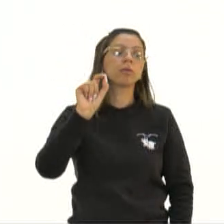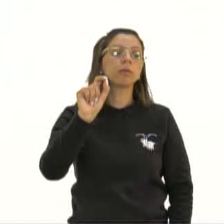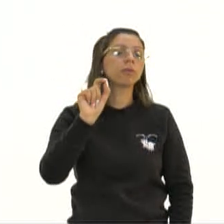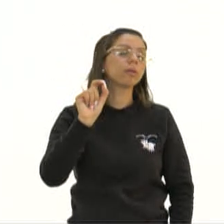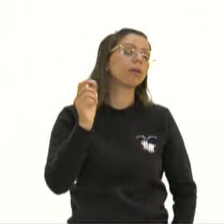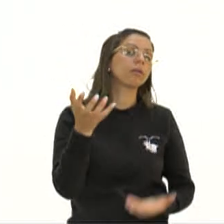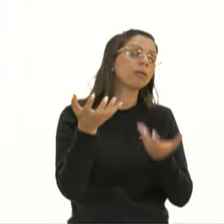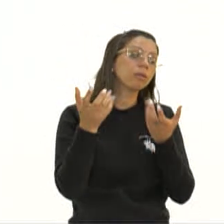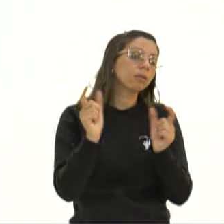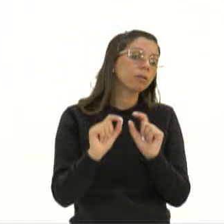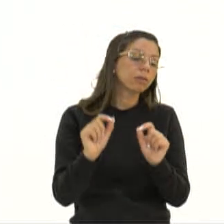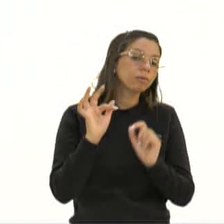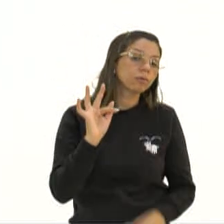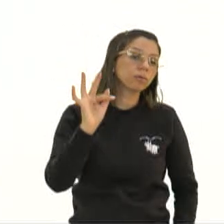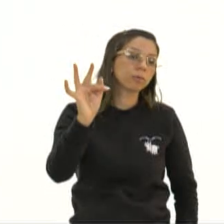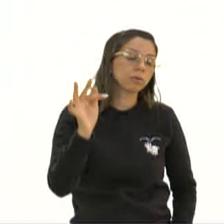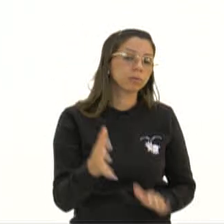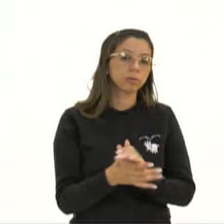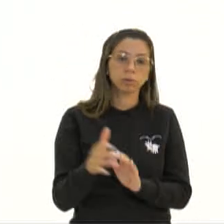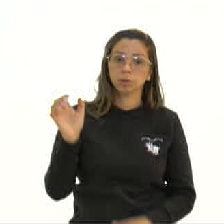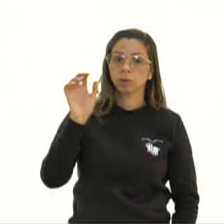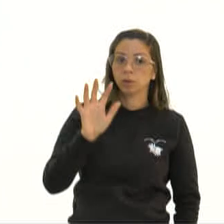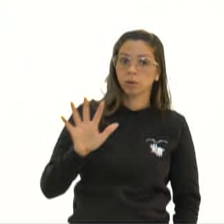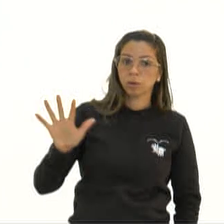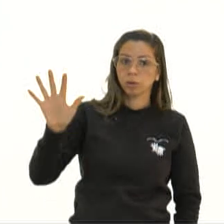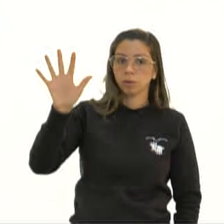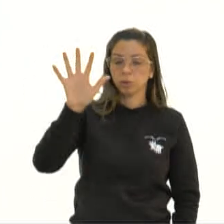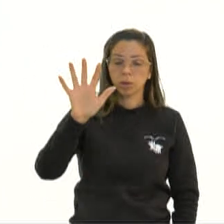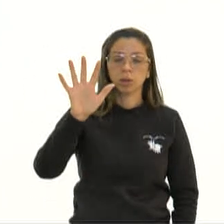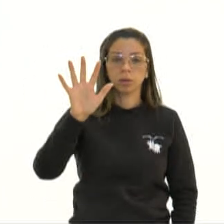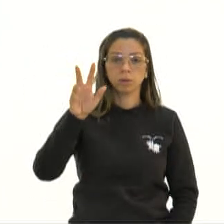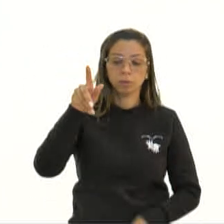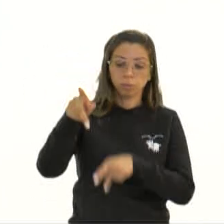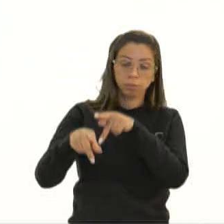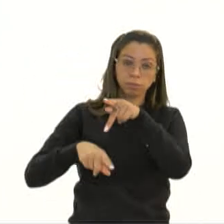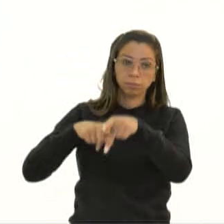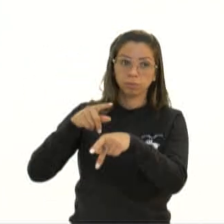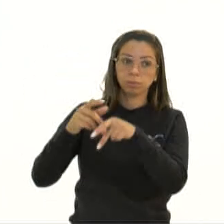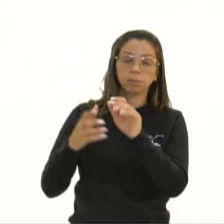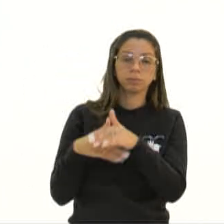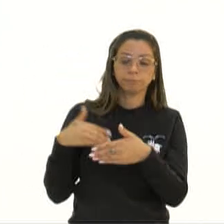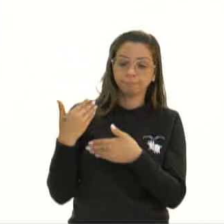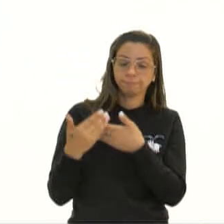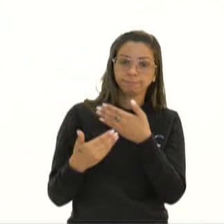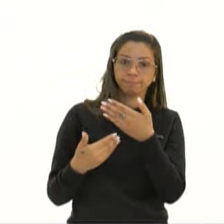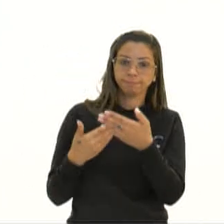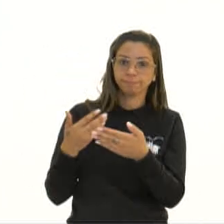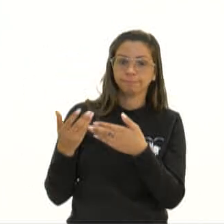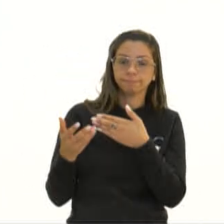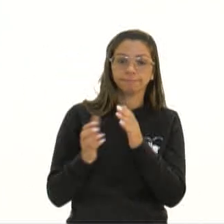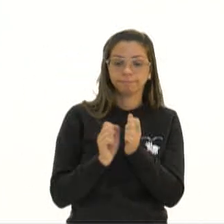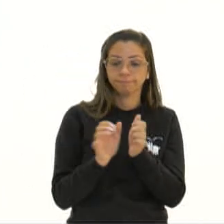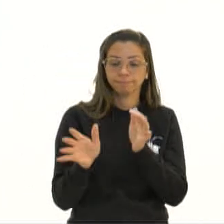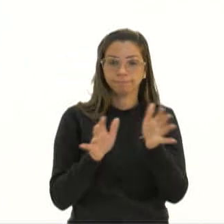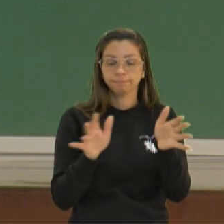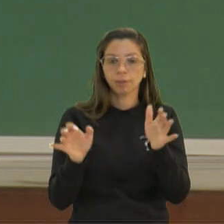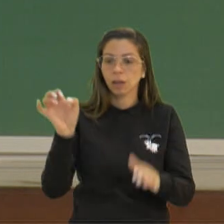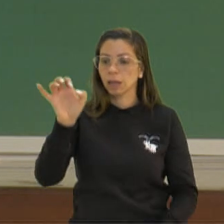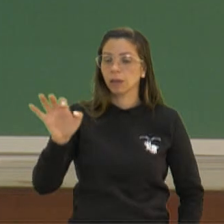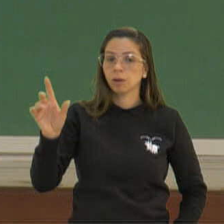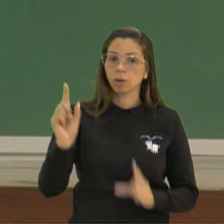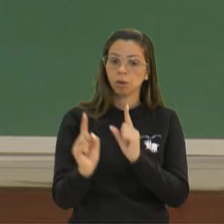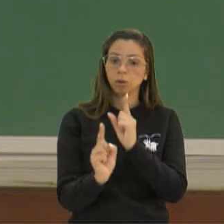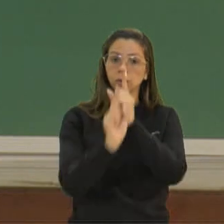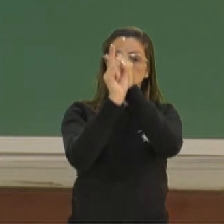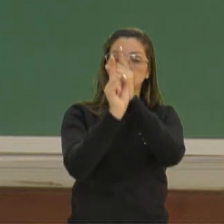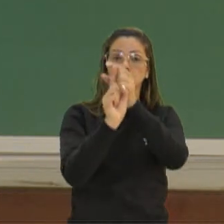agora? Os povos europeus tentam desenrolar esses fios a fim de permitir que a Europa reencontre seu